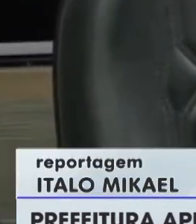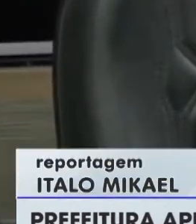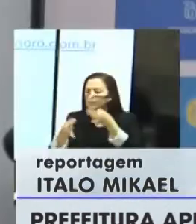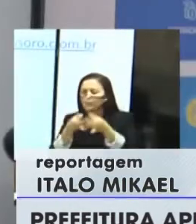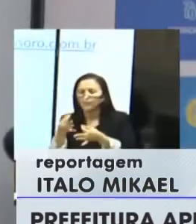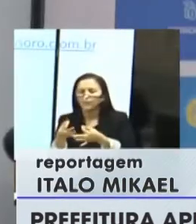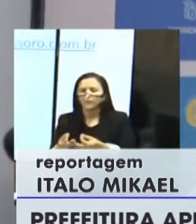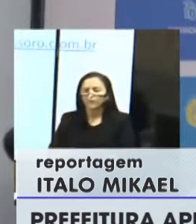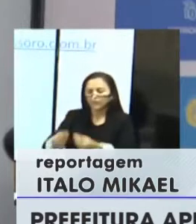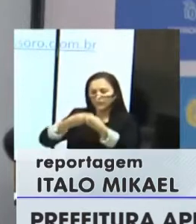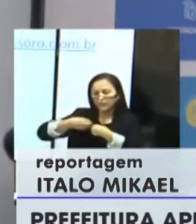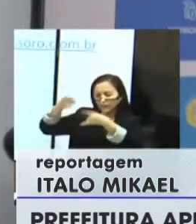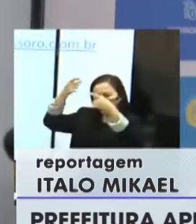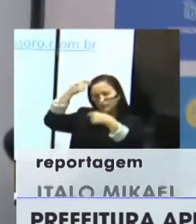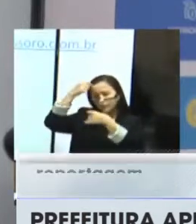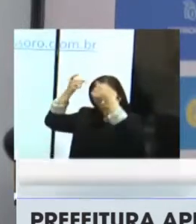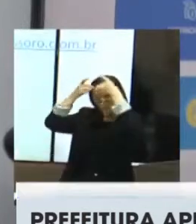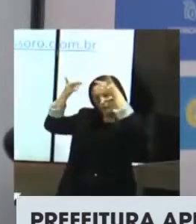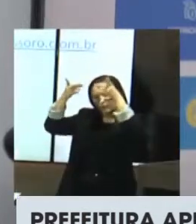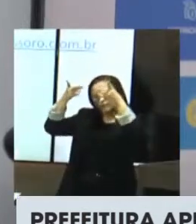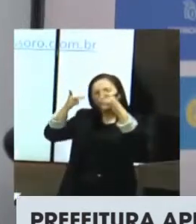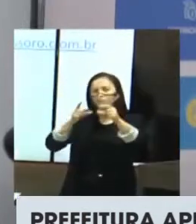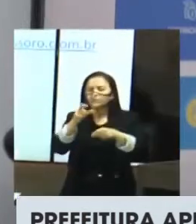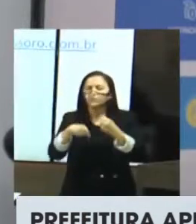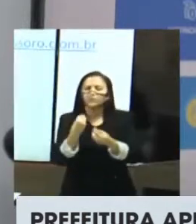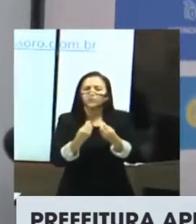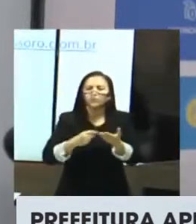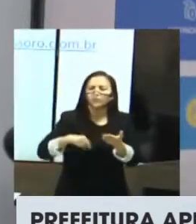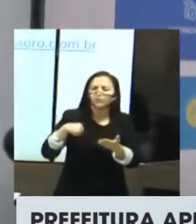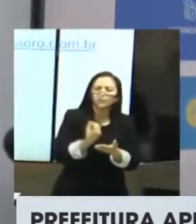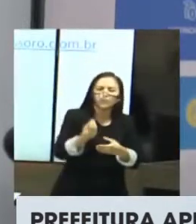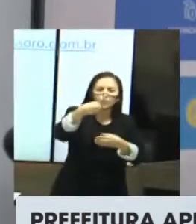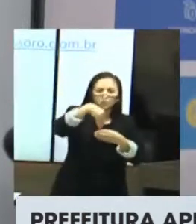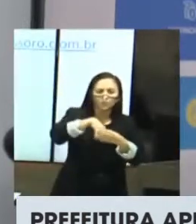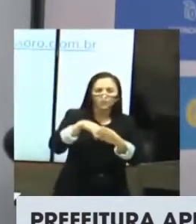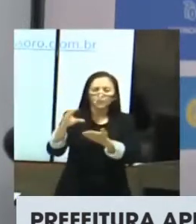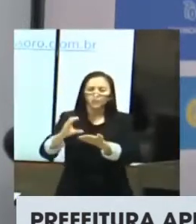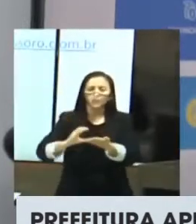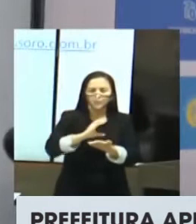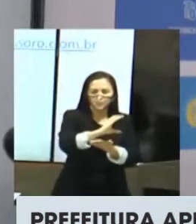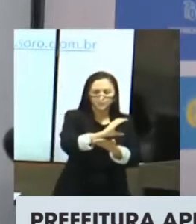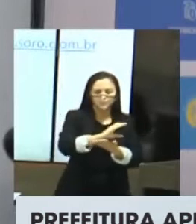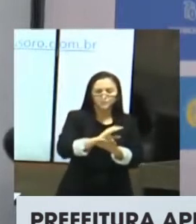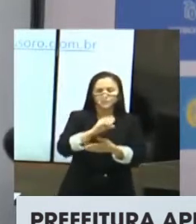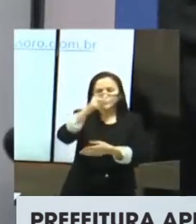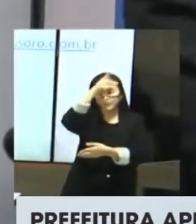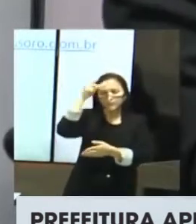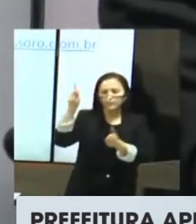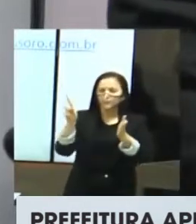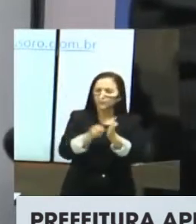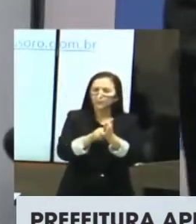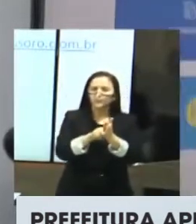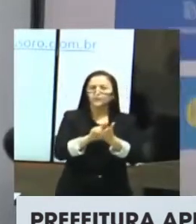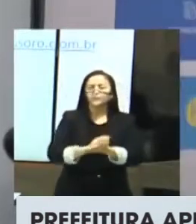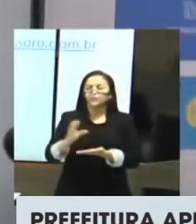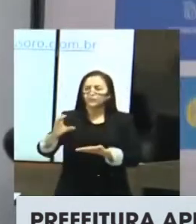debateu nesta segunda-feira a Lei Orçamentária Anual, LOA, de 2022, prevista no Projeto de Lei